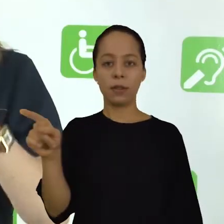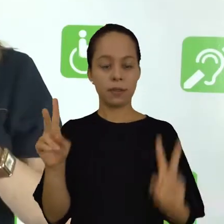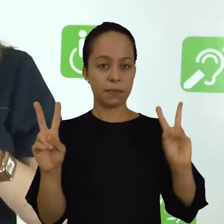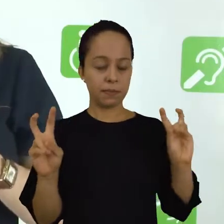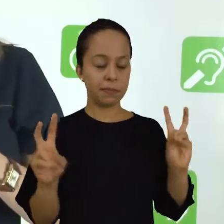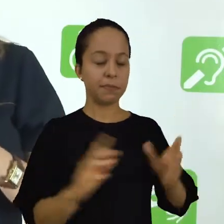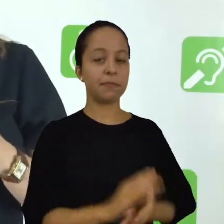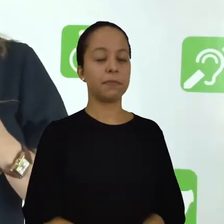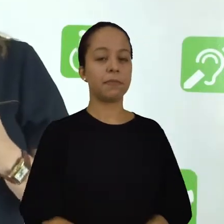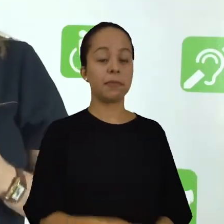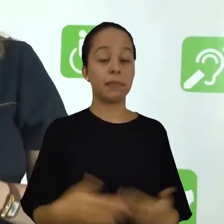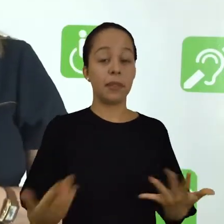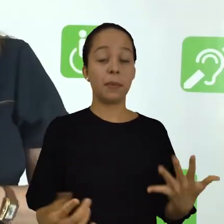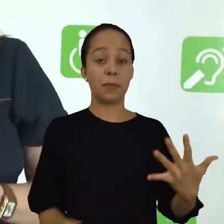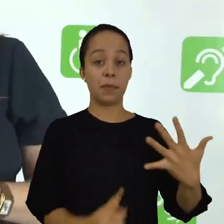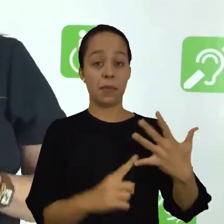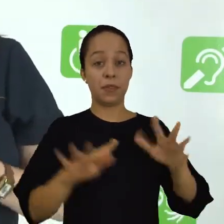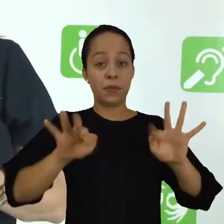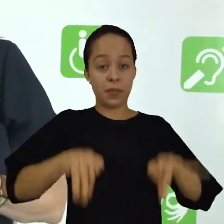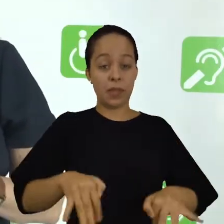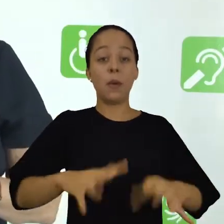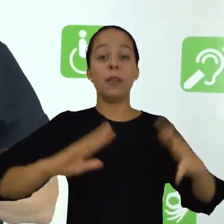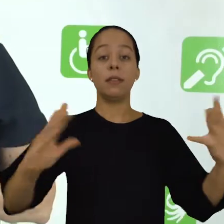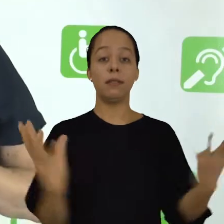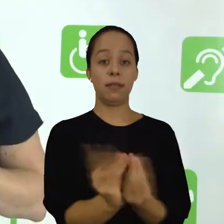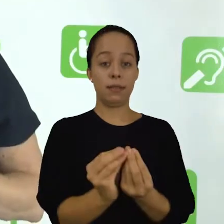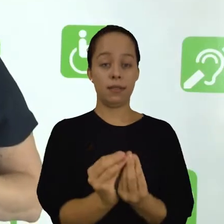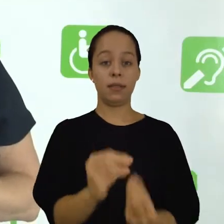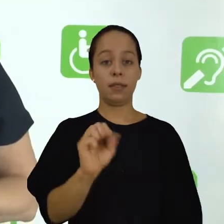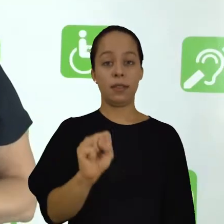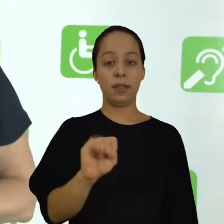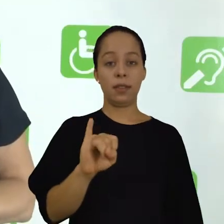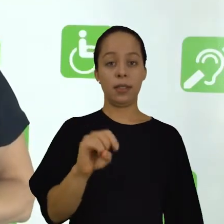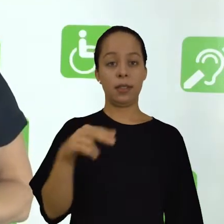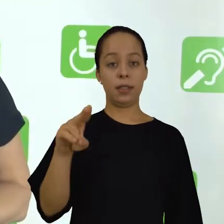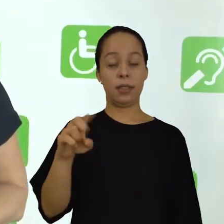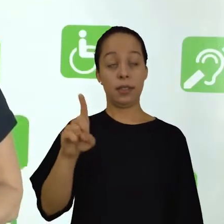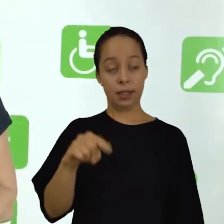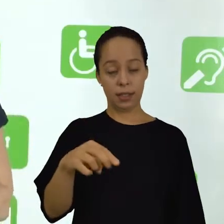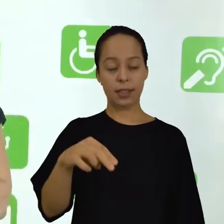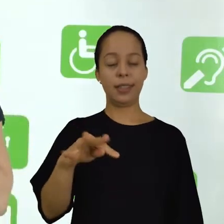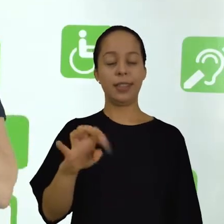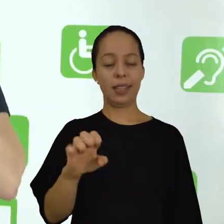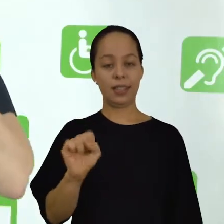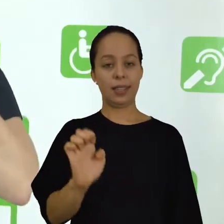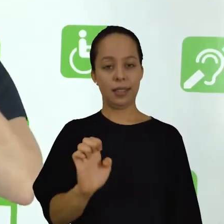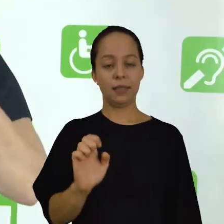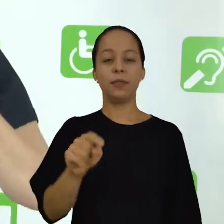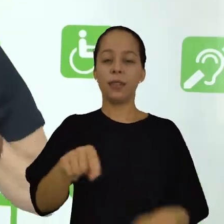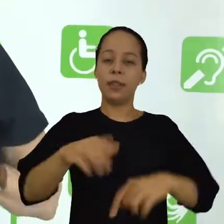no final, a síntese pessoal, que é a construção do seu texto, do